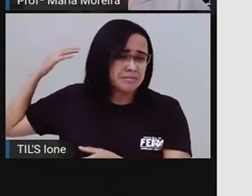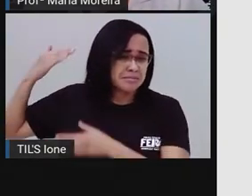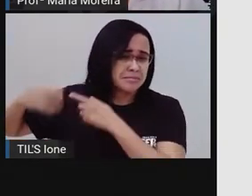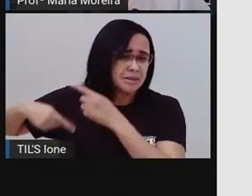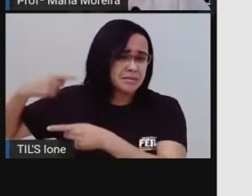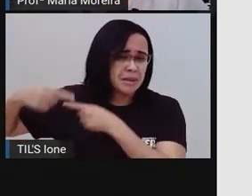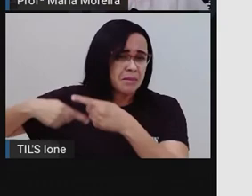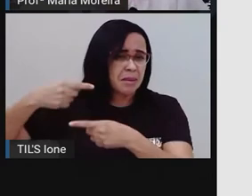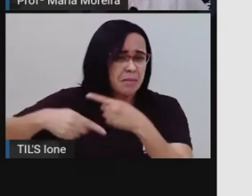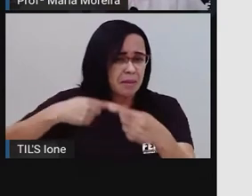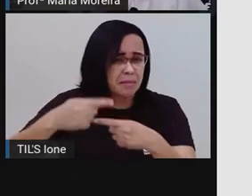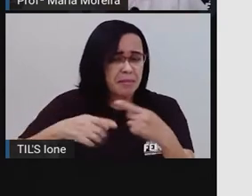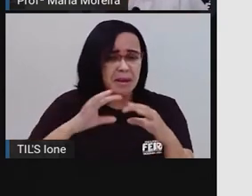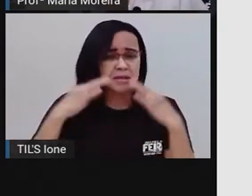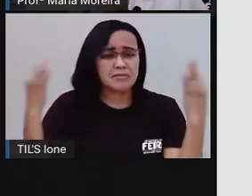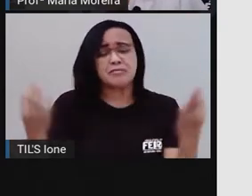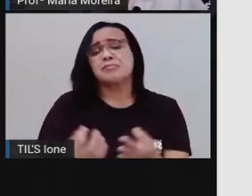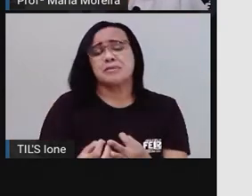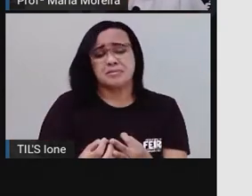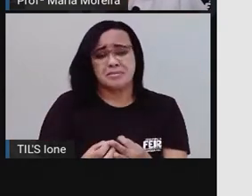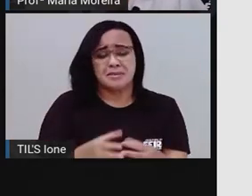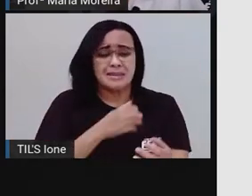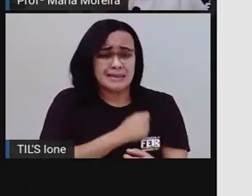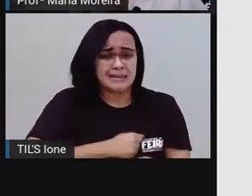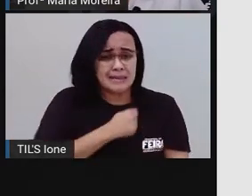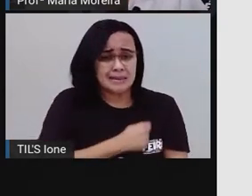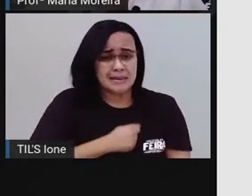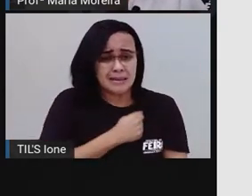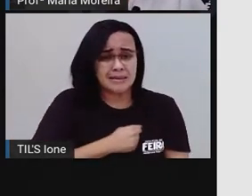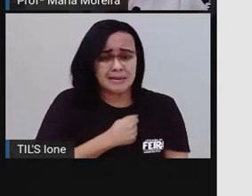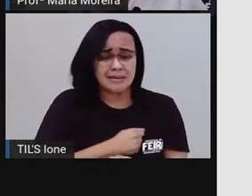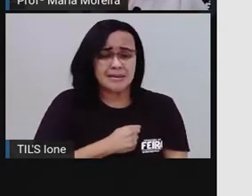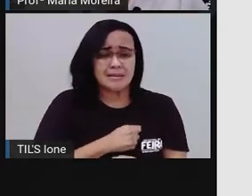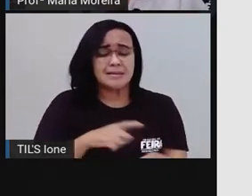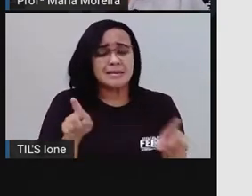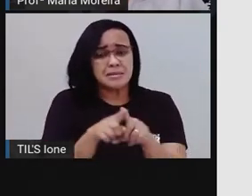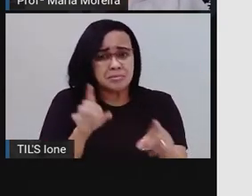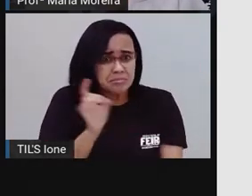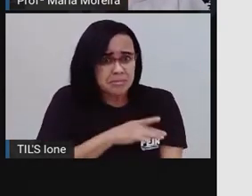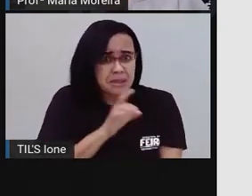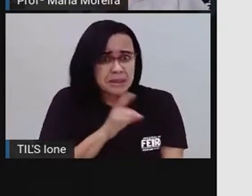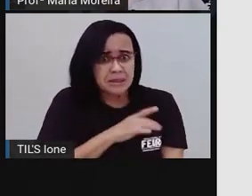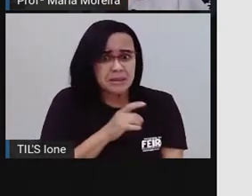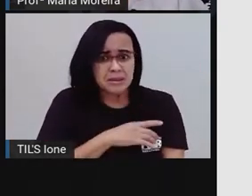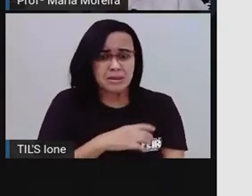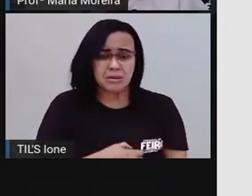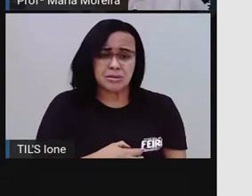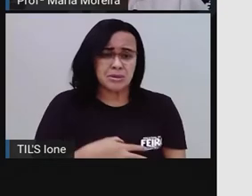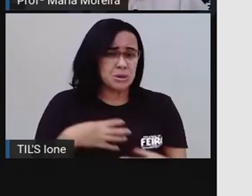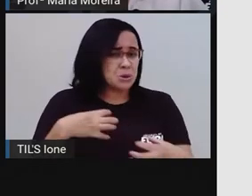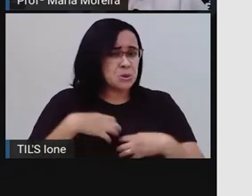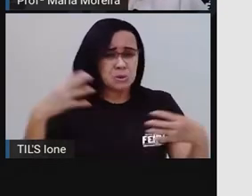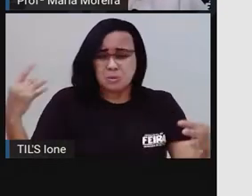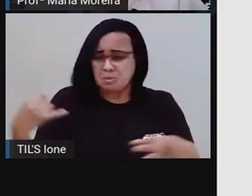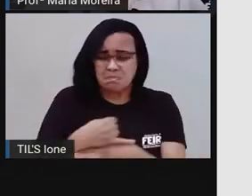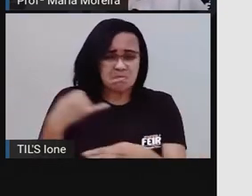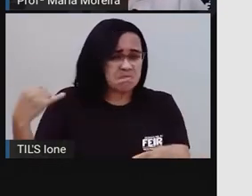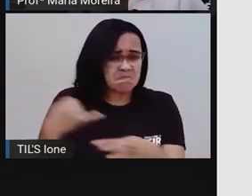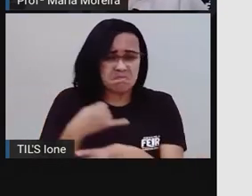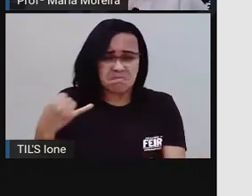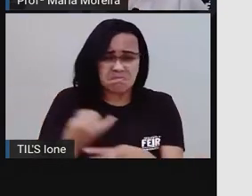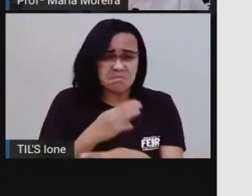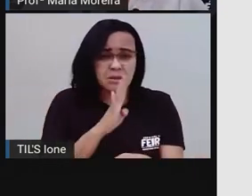terra, o medo da solidão em outros mares. Eno não suportava a mais tanto